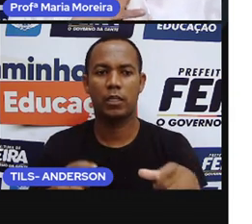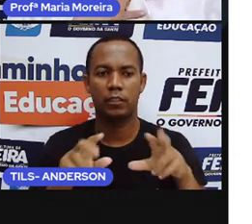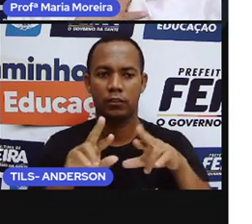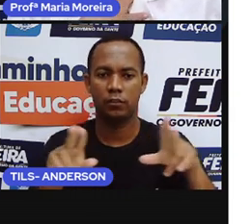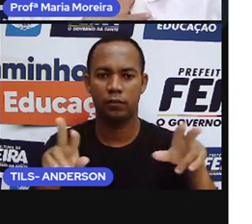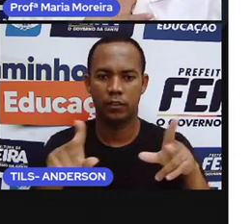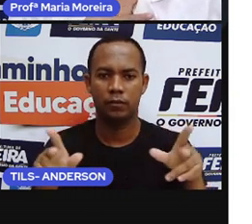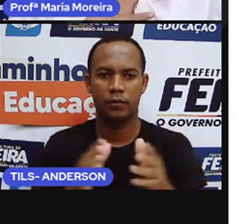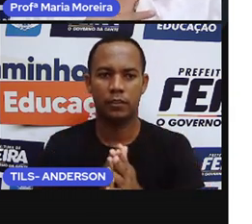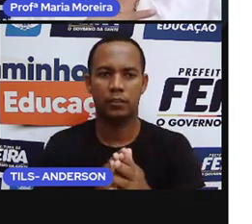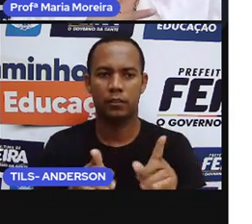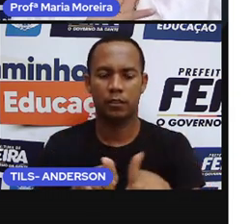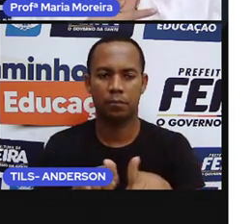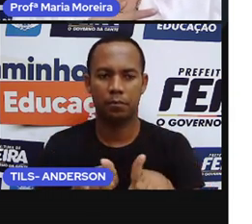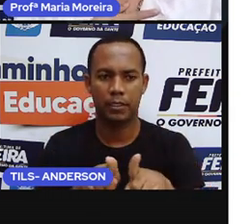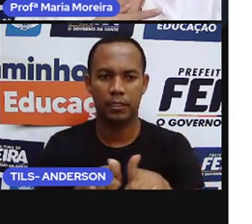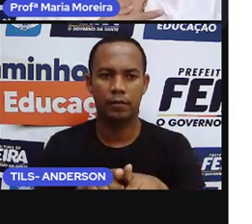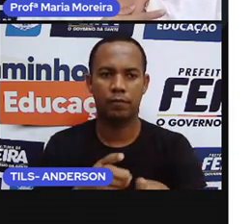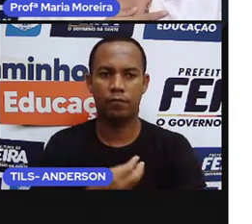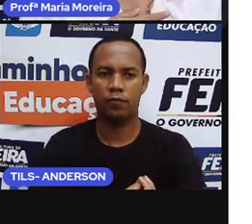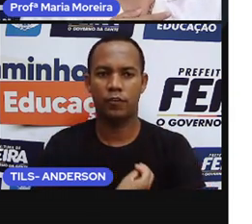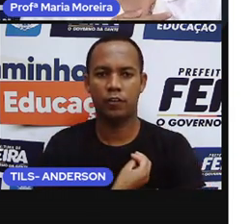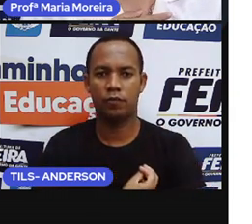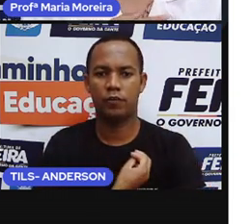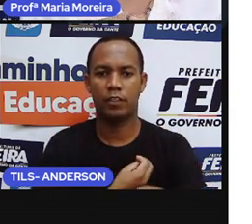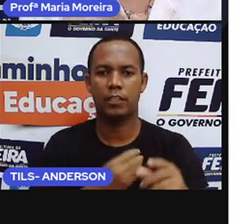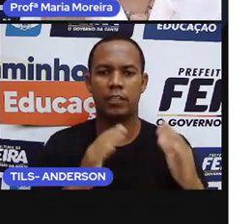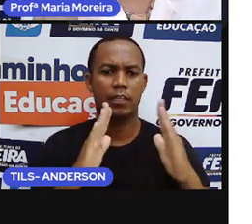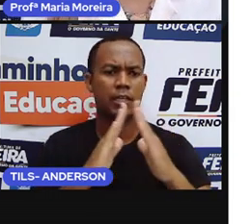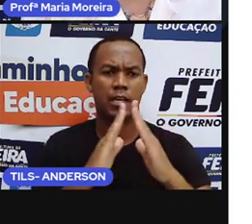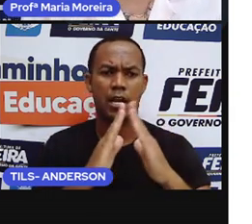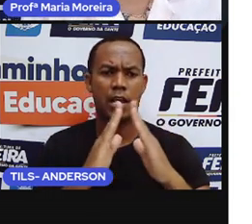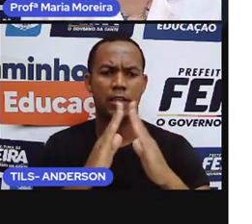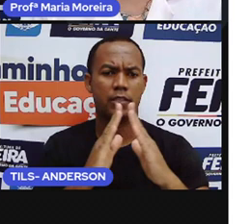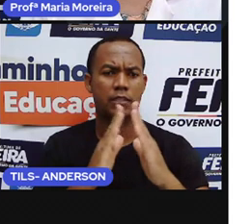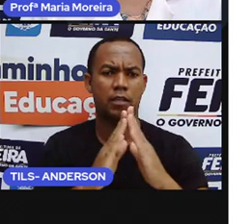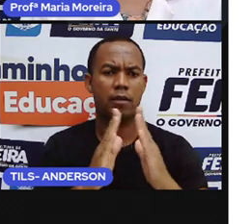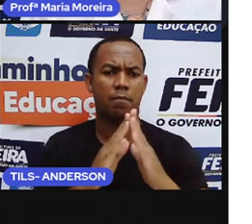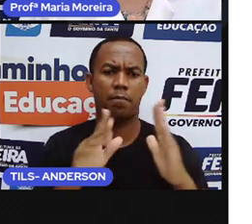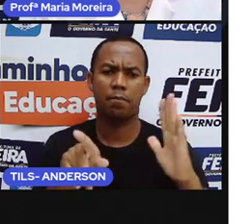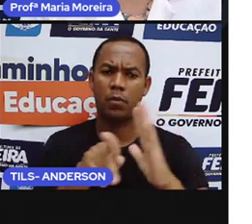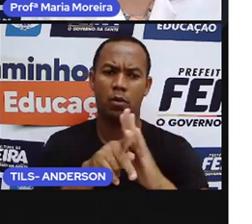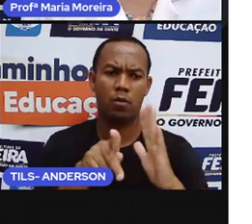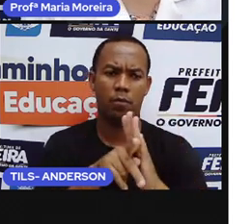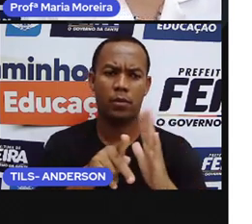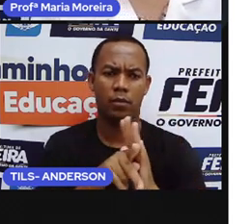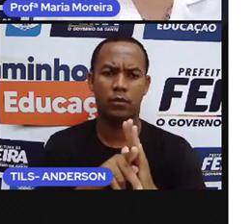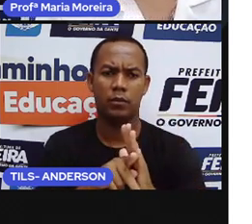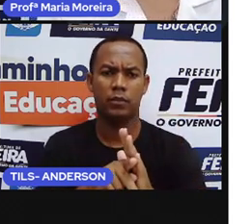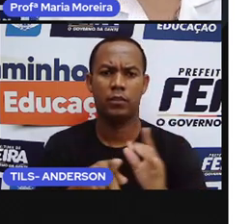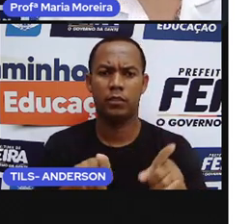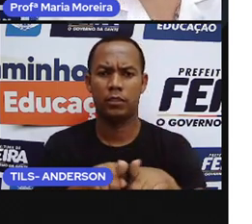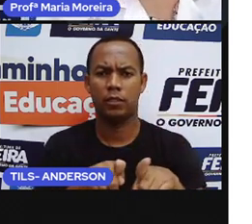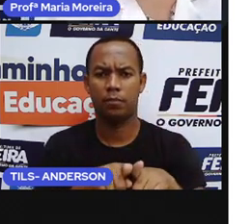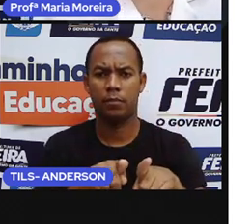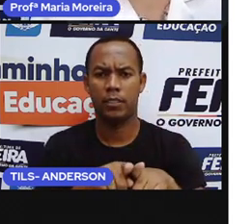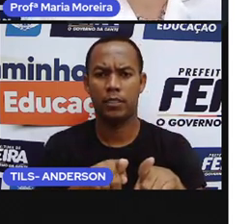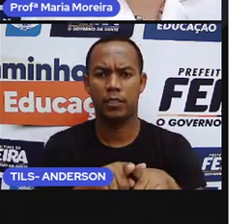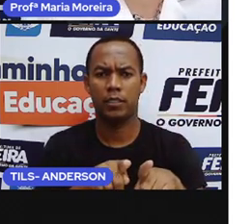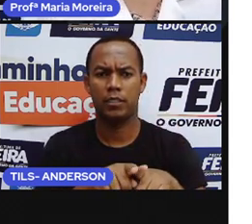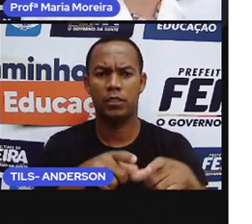Tupinambás de Oliveira vivem em áreas residenciais com características próprias, comumente designadas de